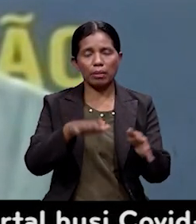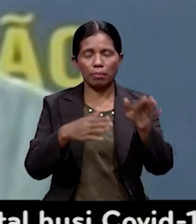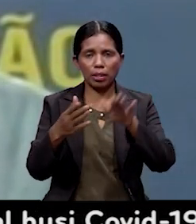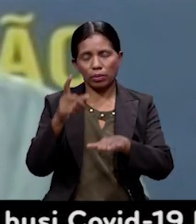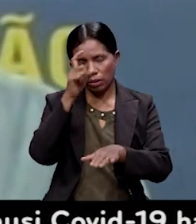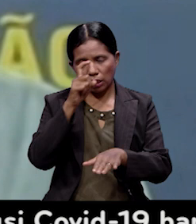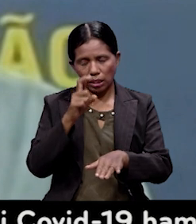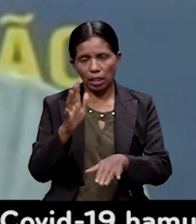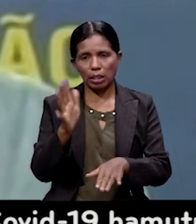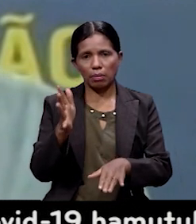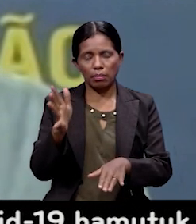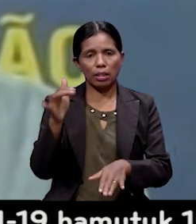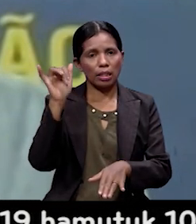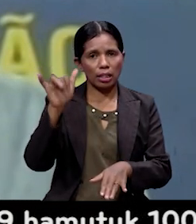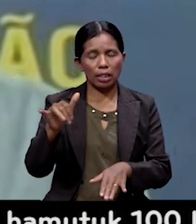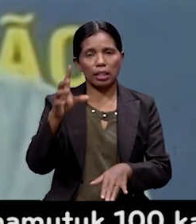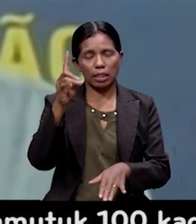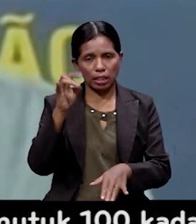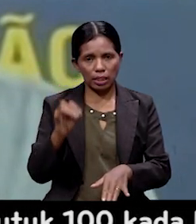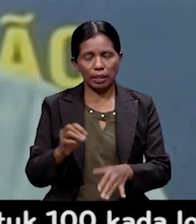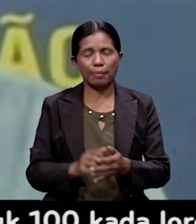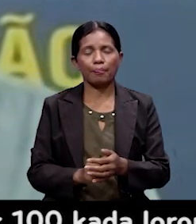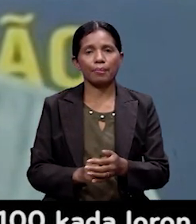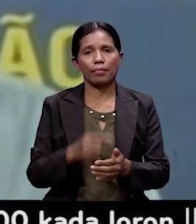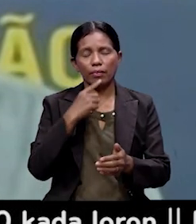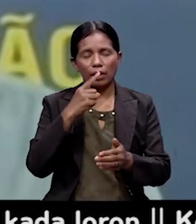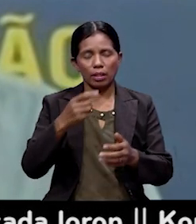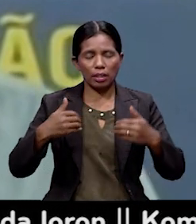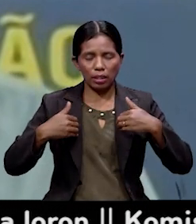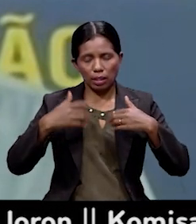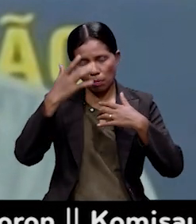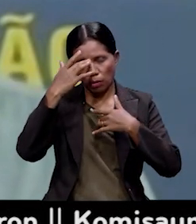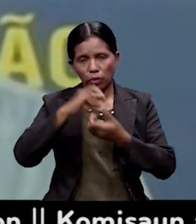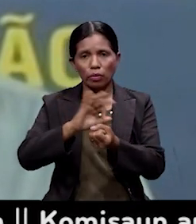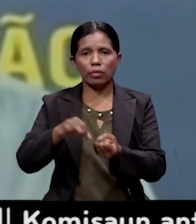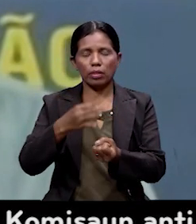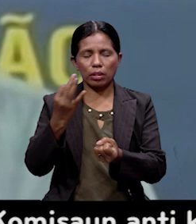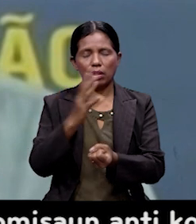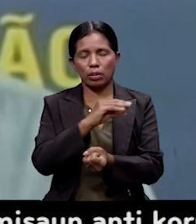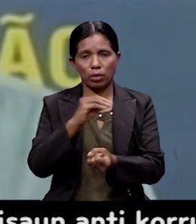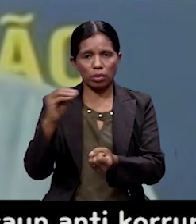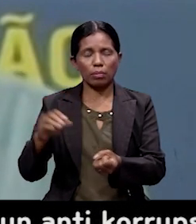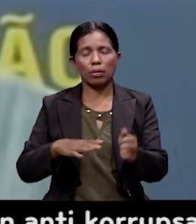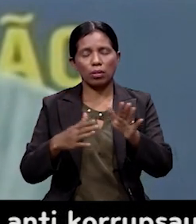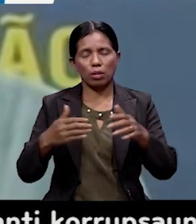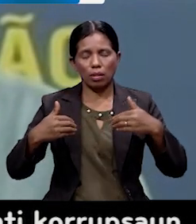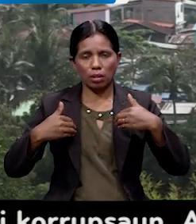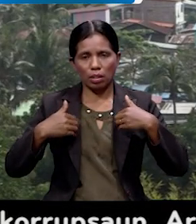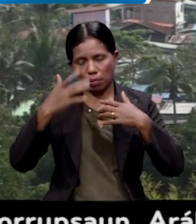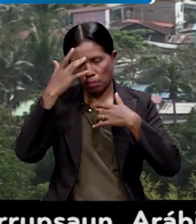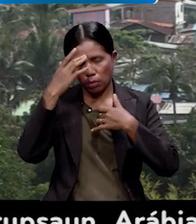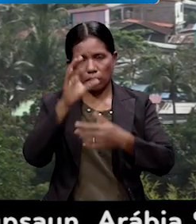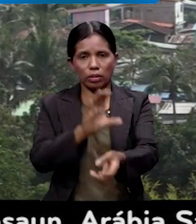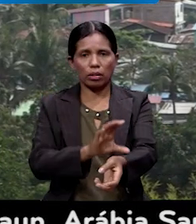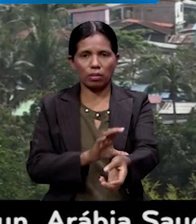lima nulu, nebe hela iha Dili, matebian infetado COVID-19, no matebian sofremos kankrumama.